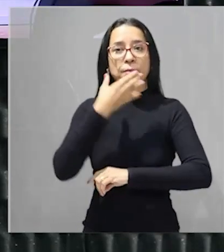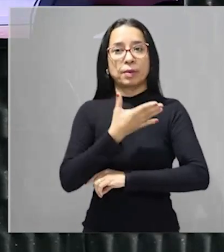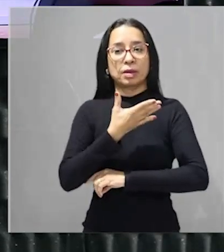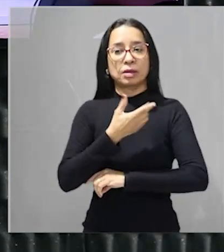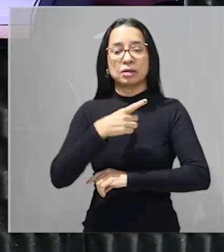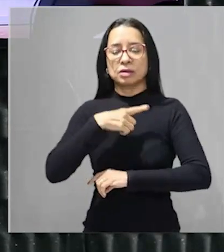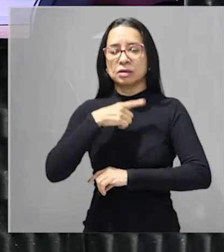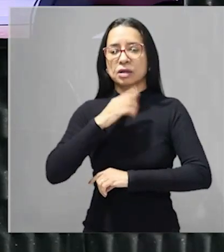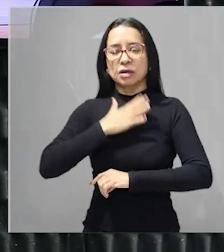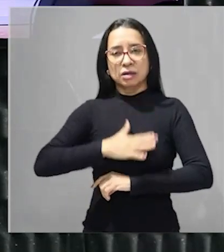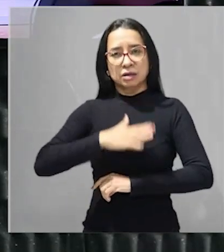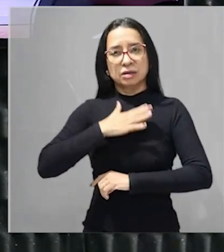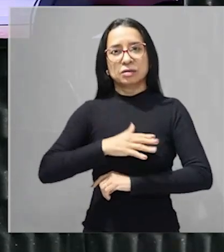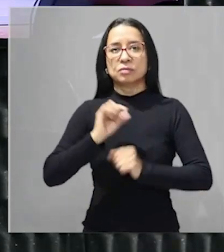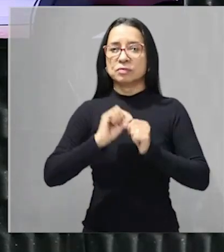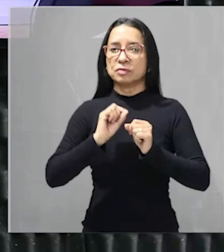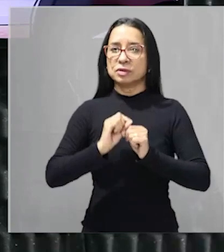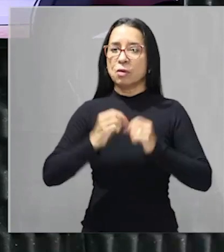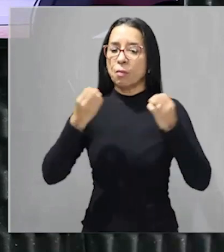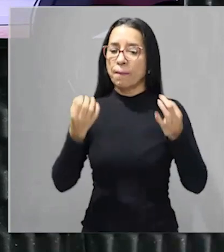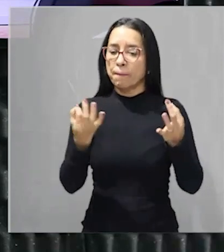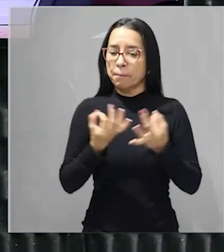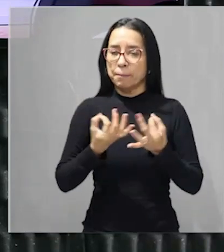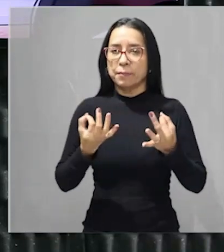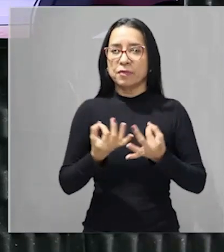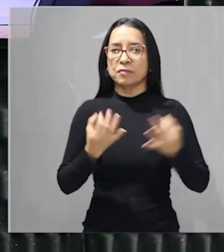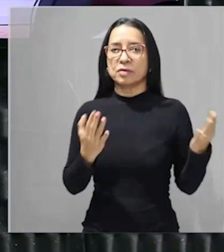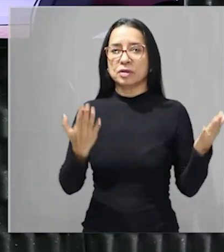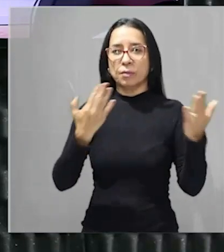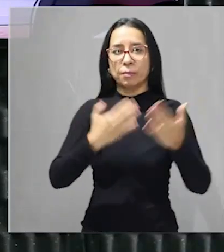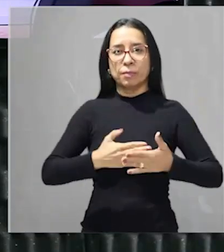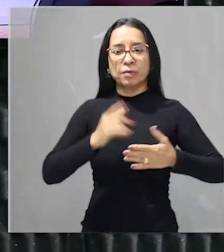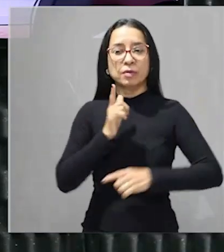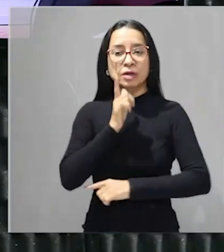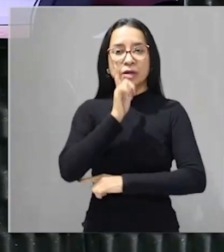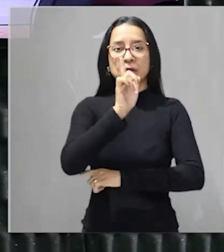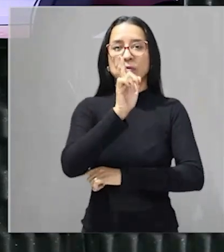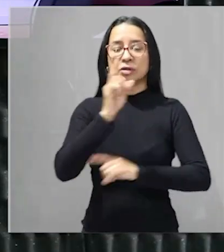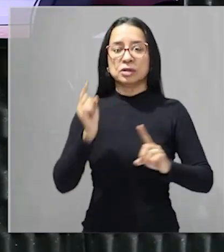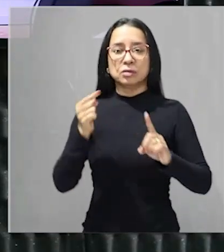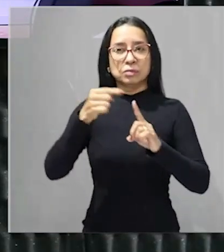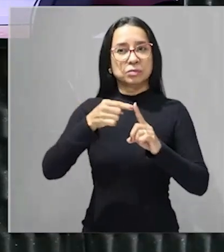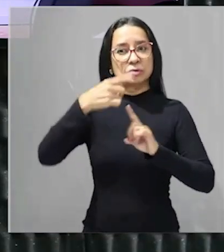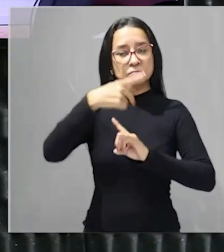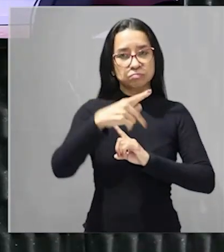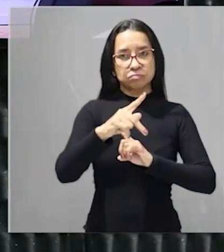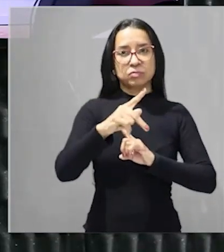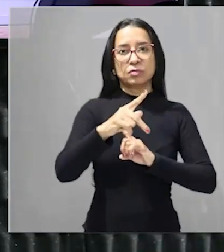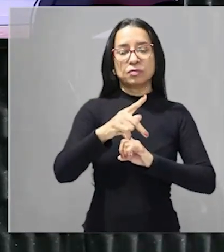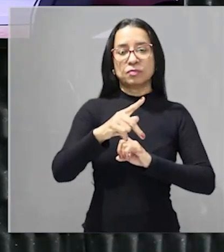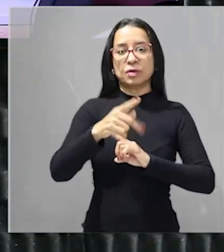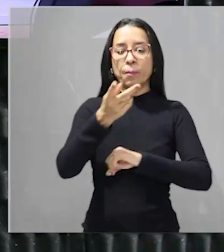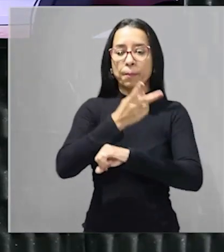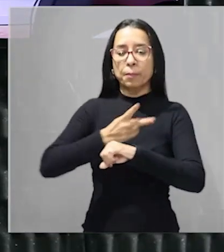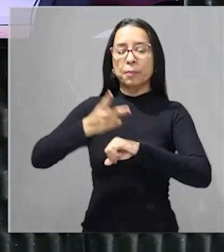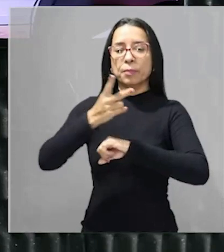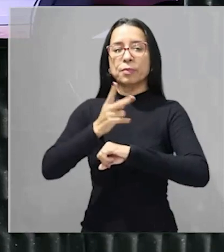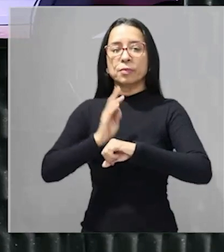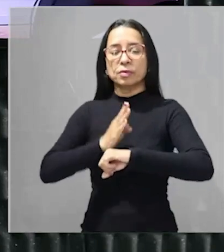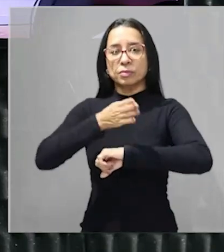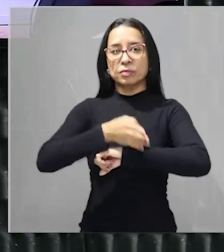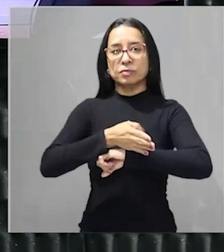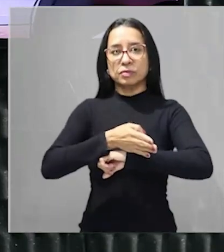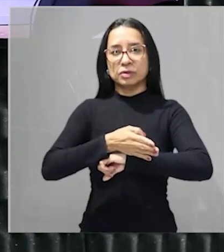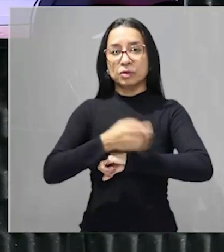tranquilidade pra fazer uma ótima prova e alcançar o teu objetivo buscar a tua aprovação porque essa aqui é a nossa